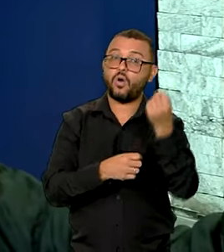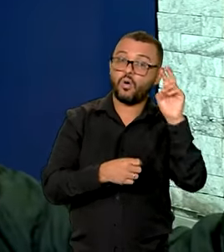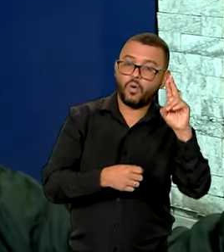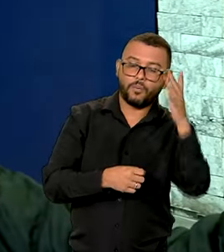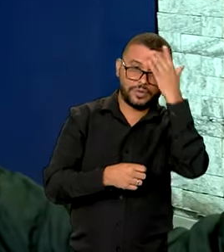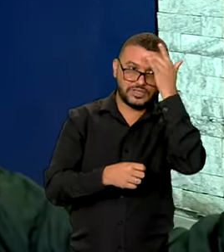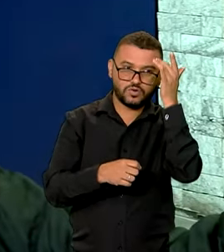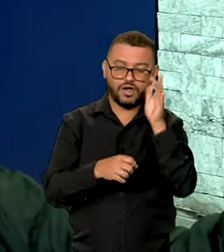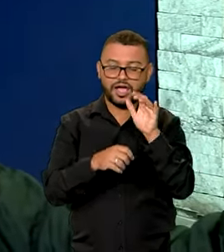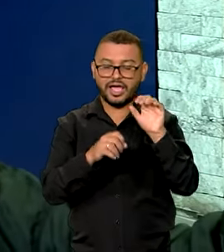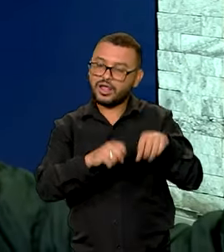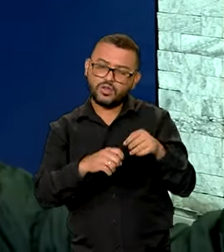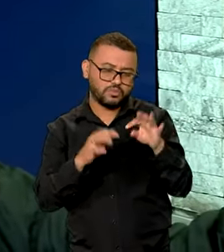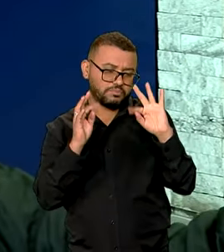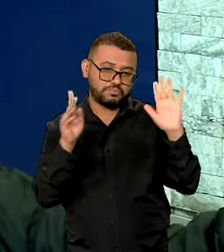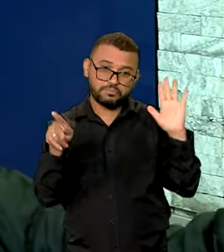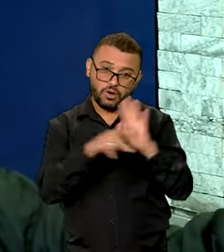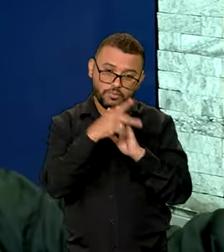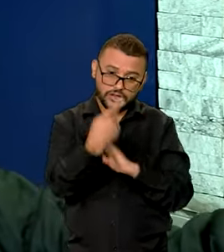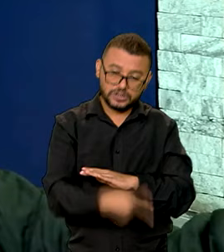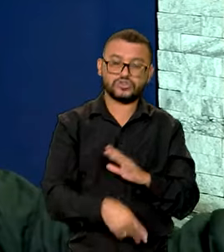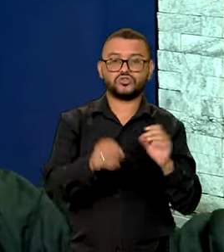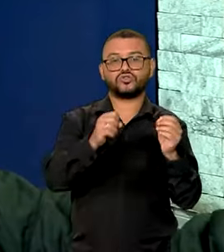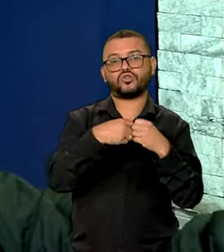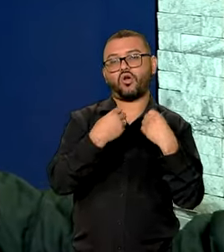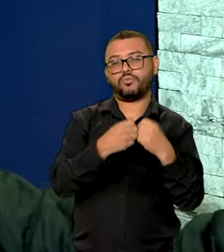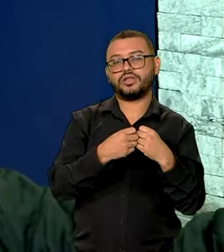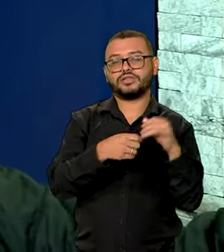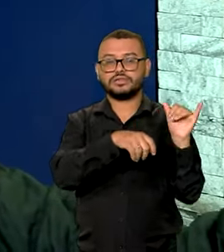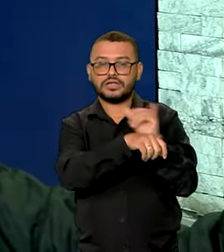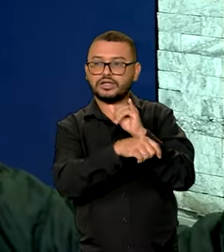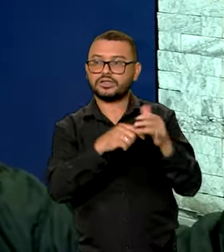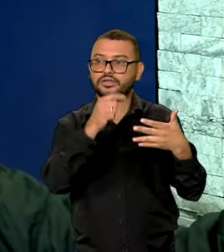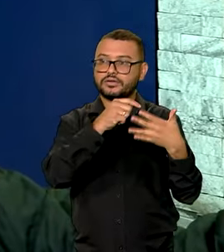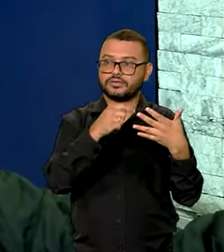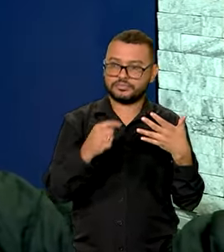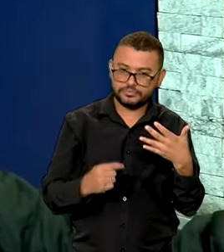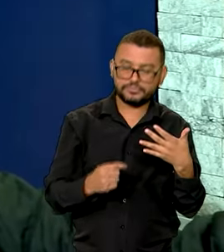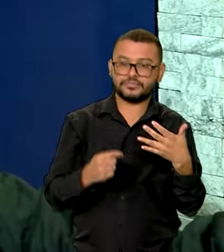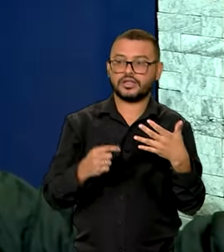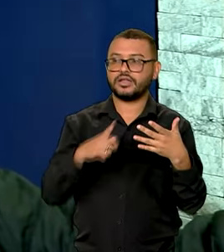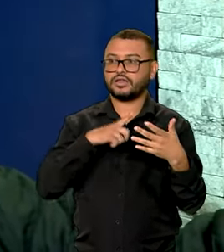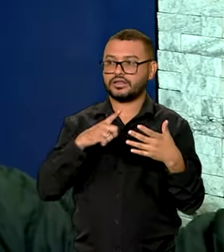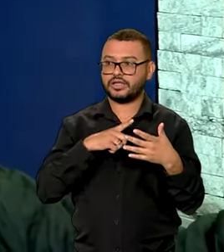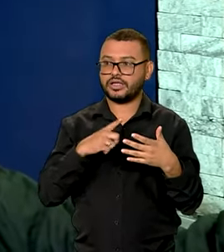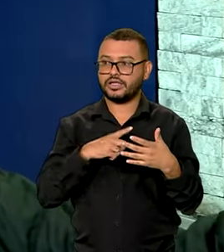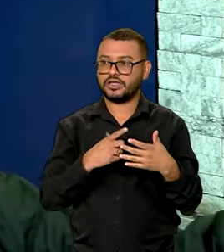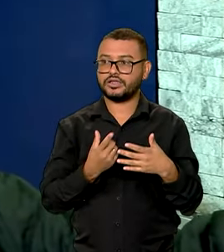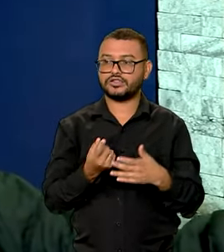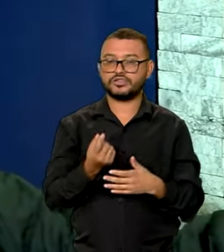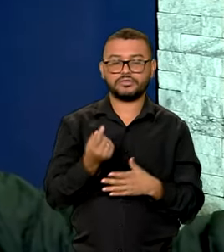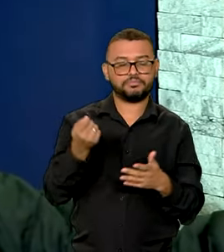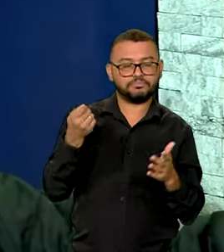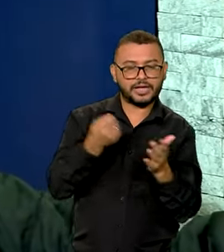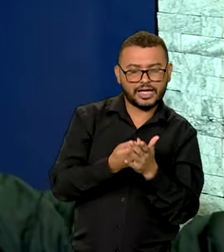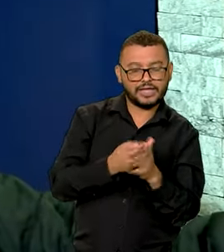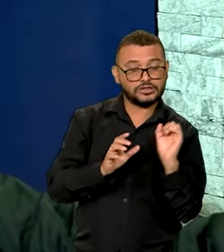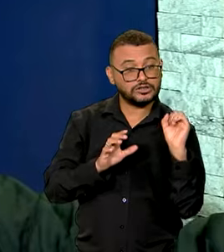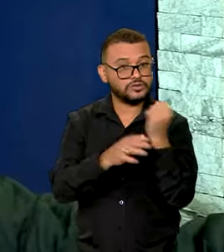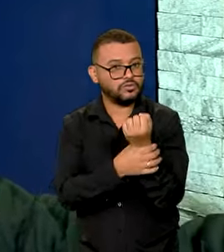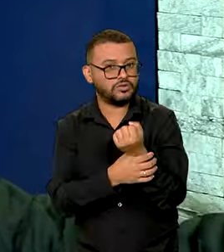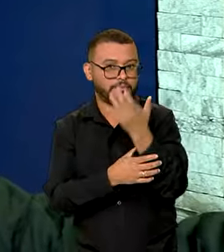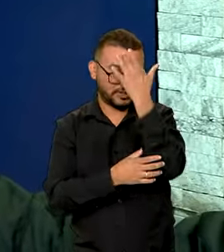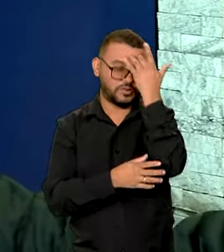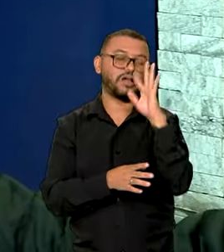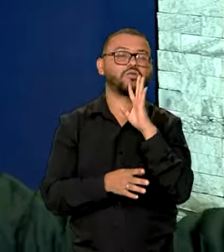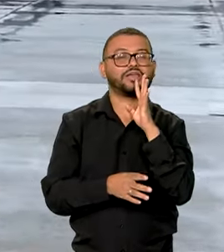embarque dos passageiros, tudo é feito por aqui em todos os procedimentos, desde embarque, despacho de bagagem, conferência de segurança, exatamente o que os passageiros